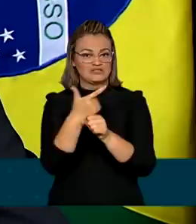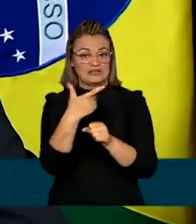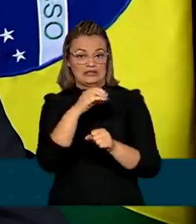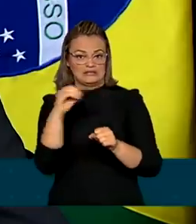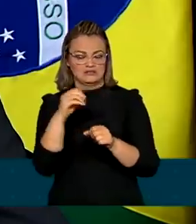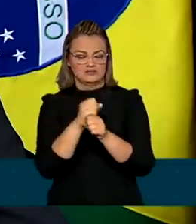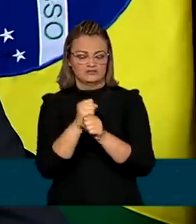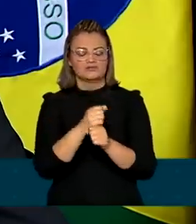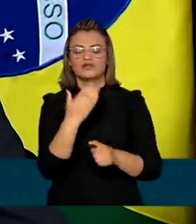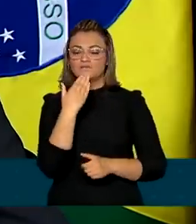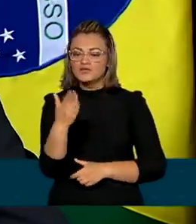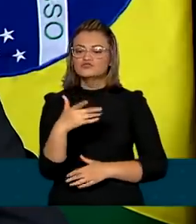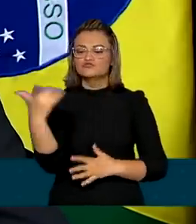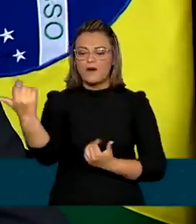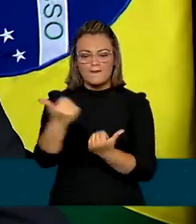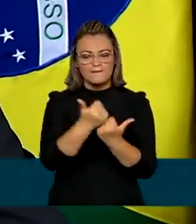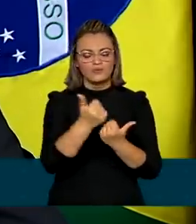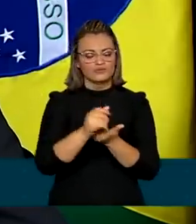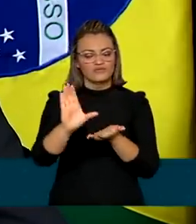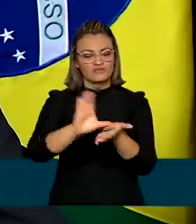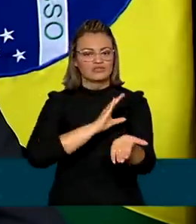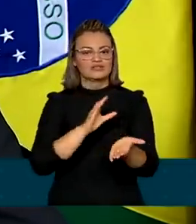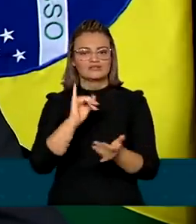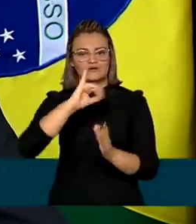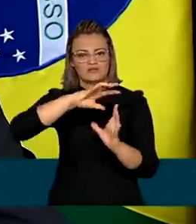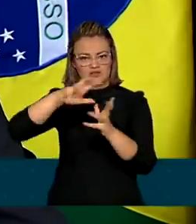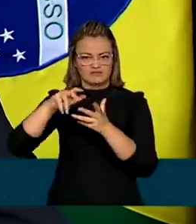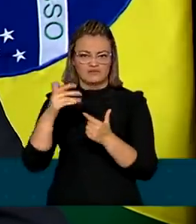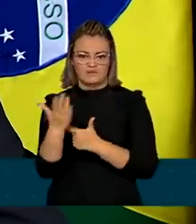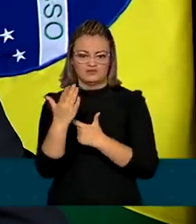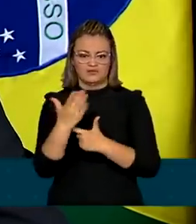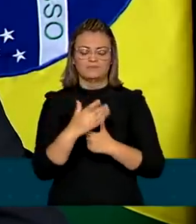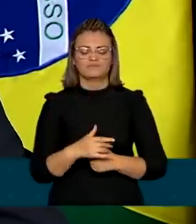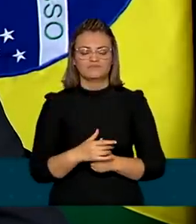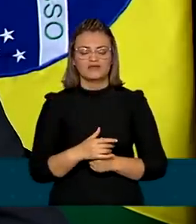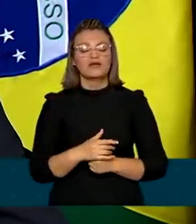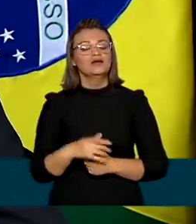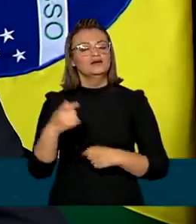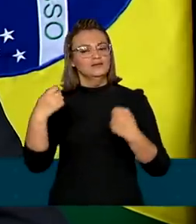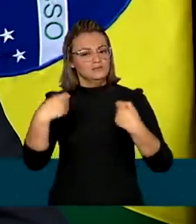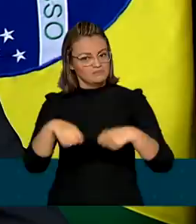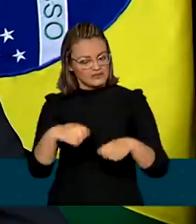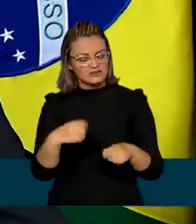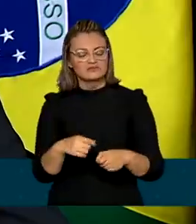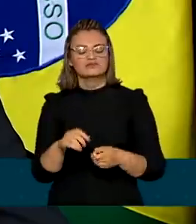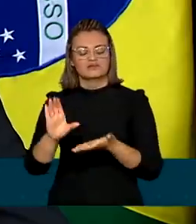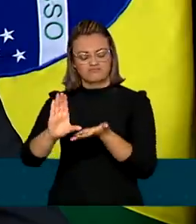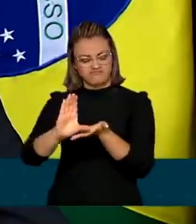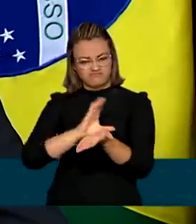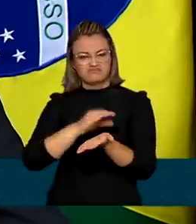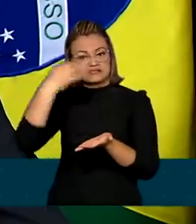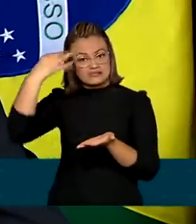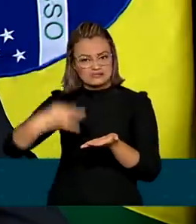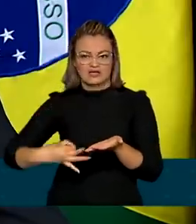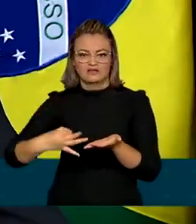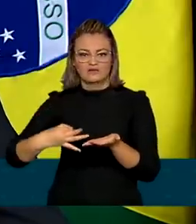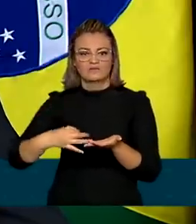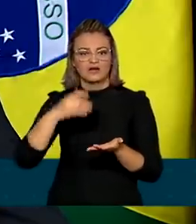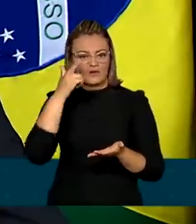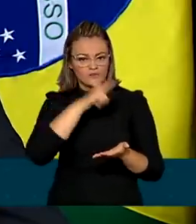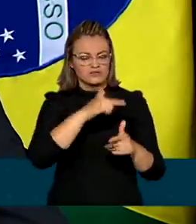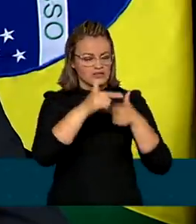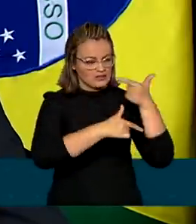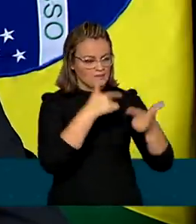e, para isso, pediu a colaboração financeira internacional. É preciso haver justa remuneração pelos serviços